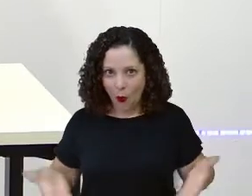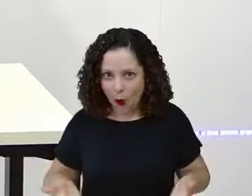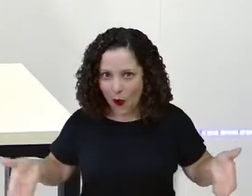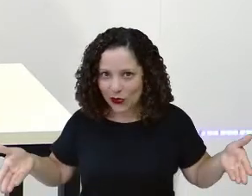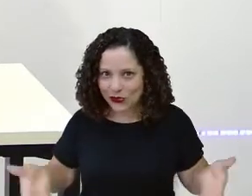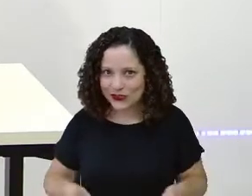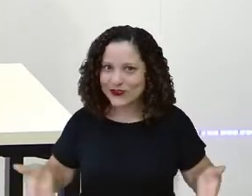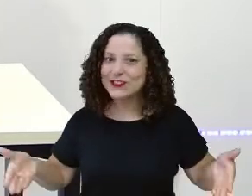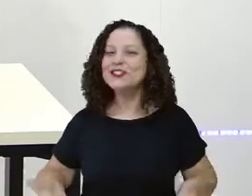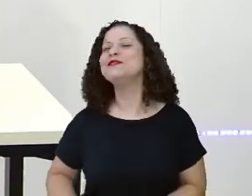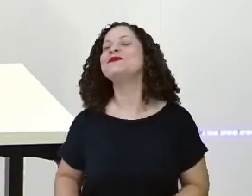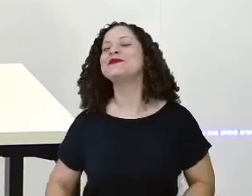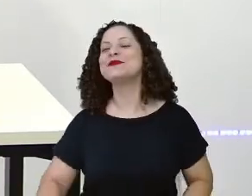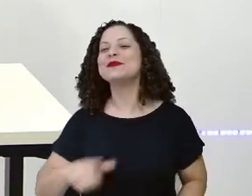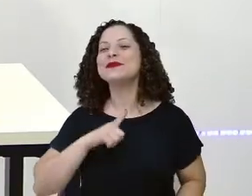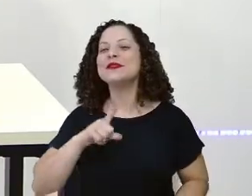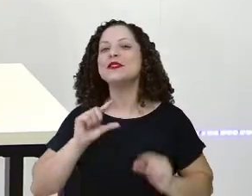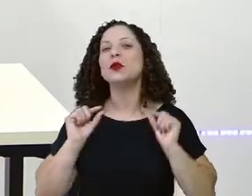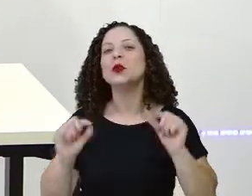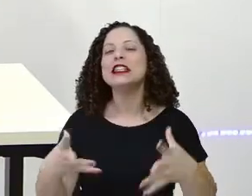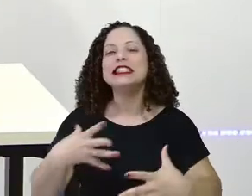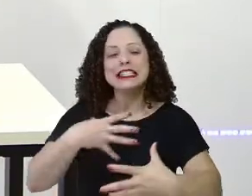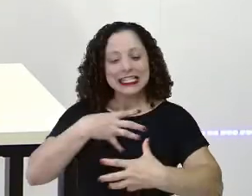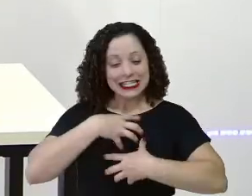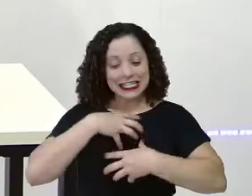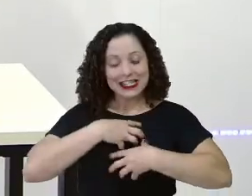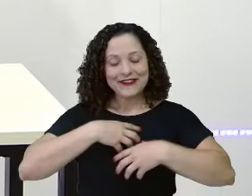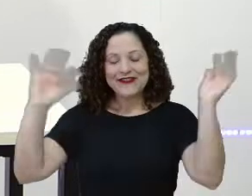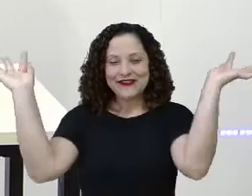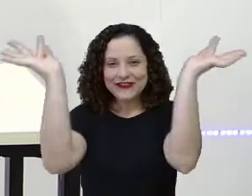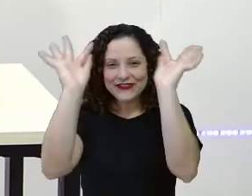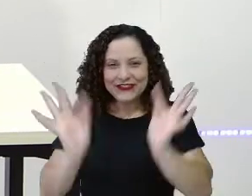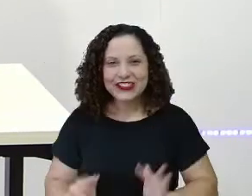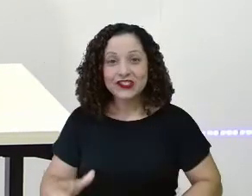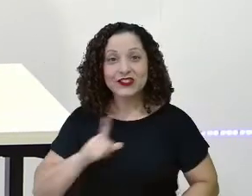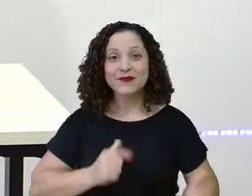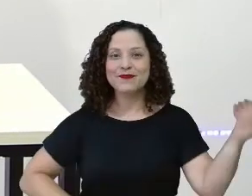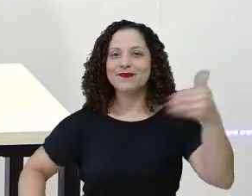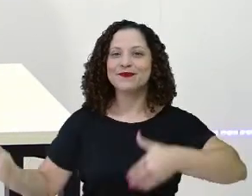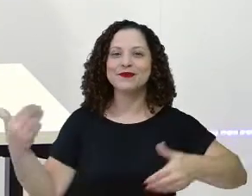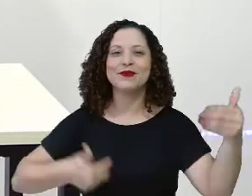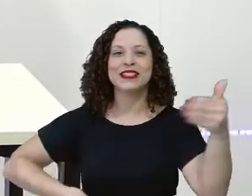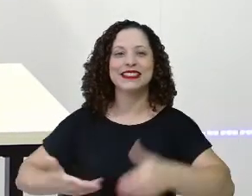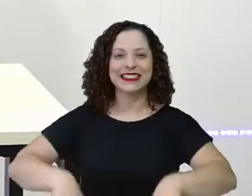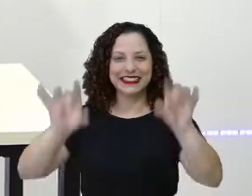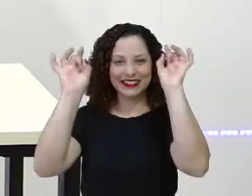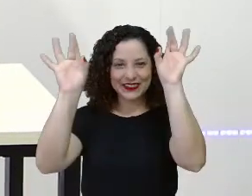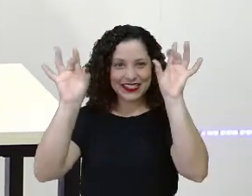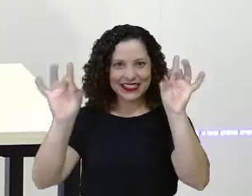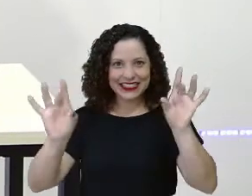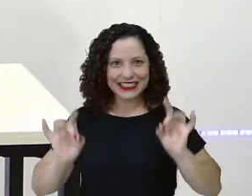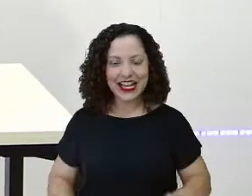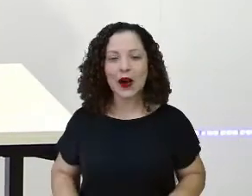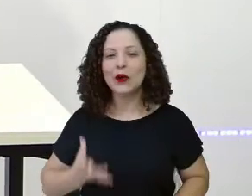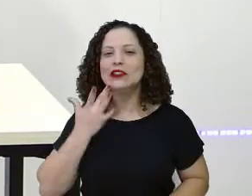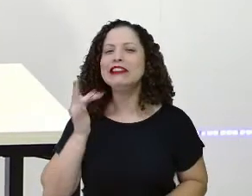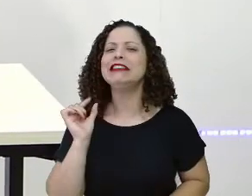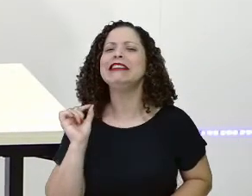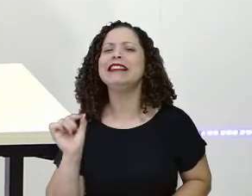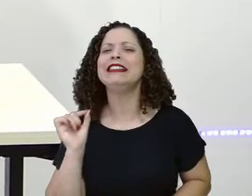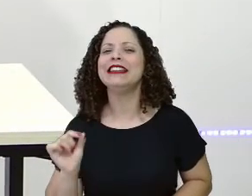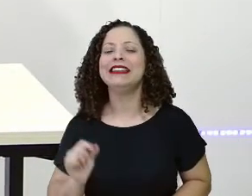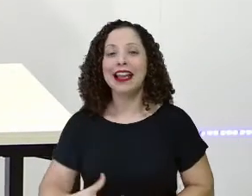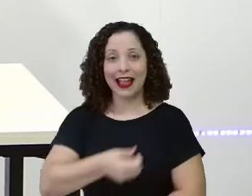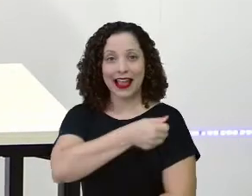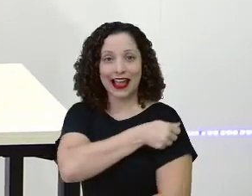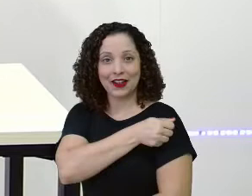hum, eu estou muito feliz porque hoje a gente tem participação especial da pequena Laís.